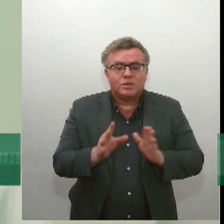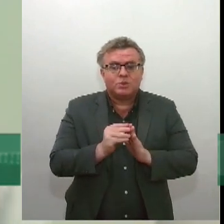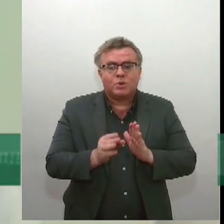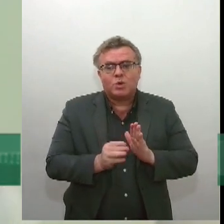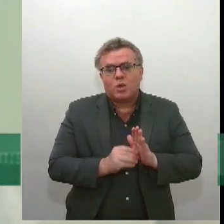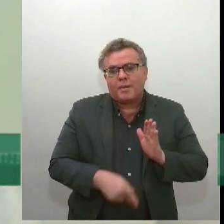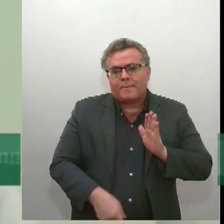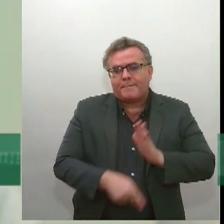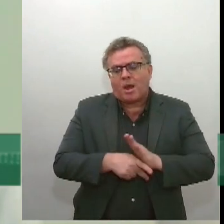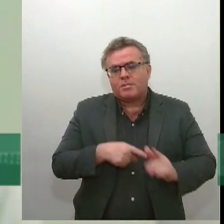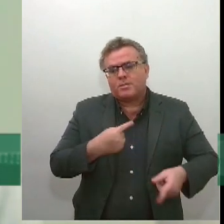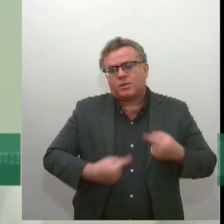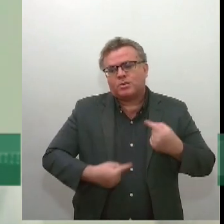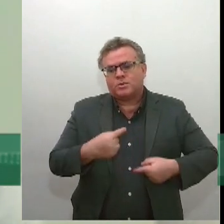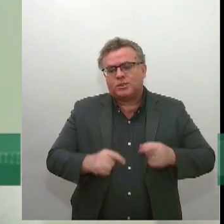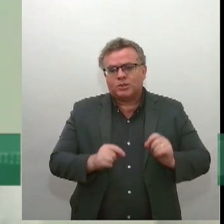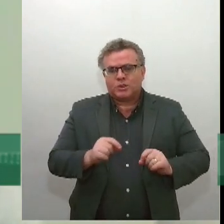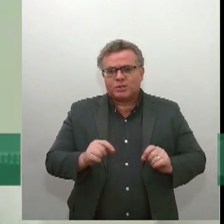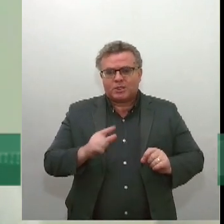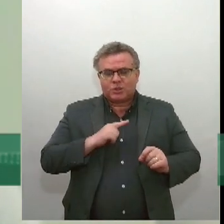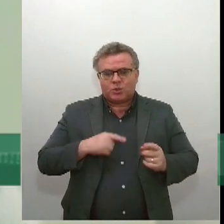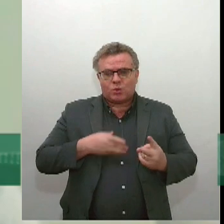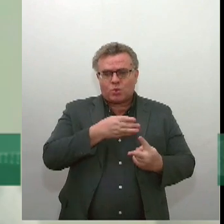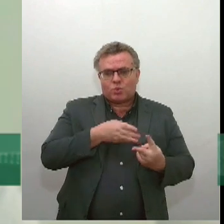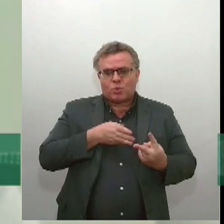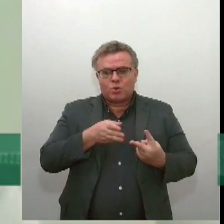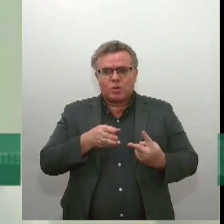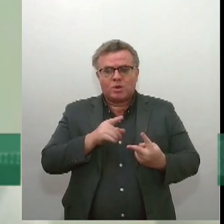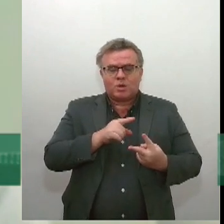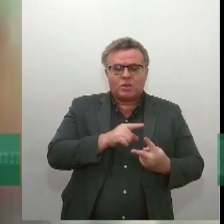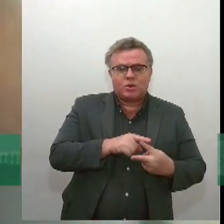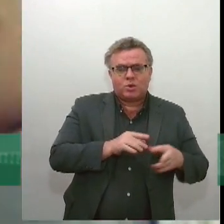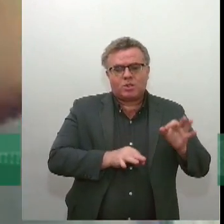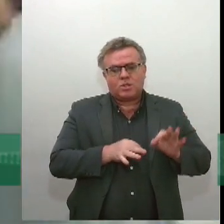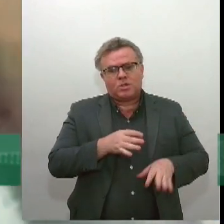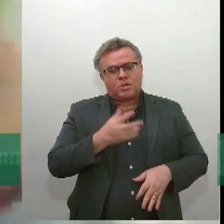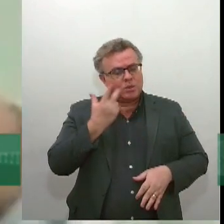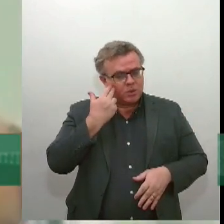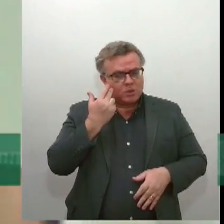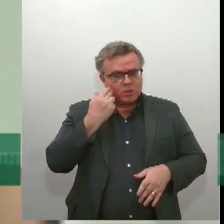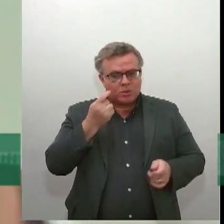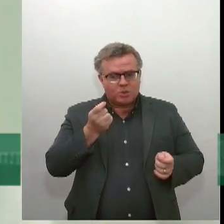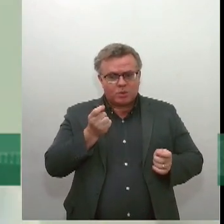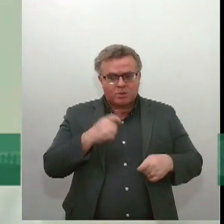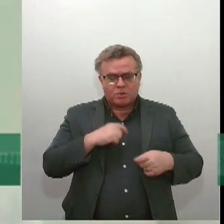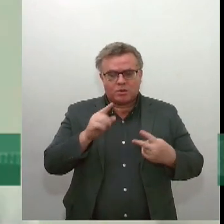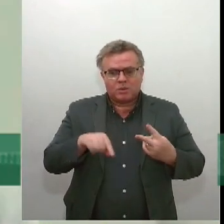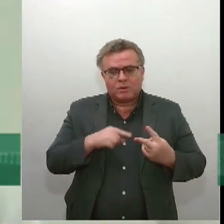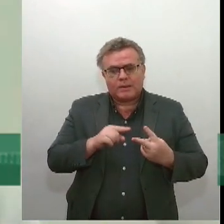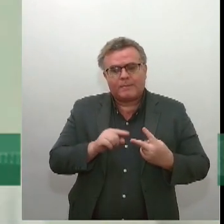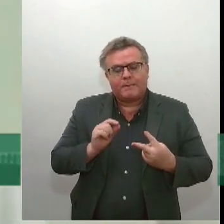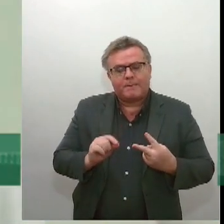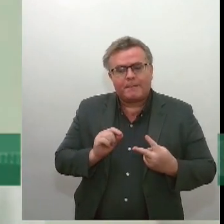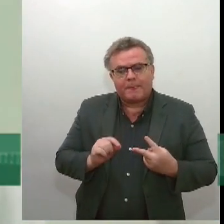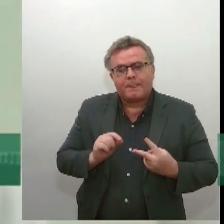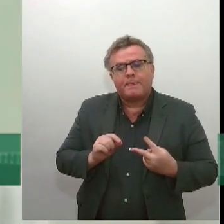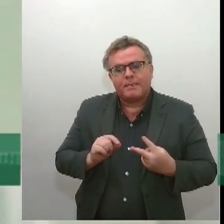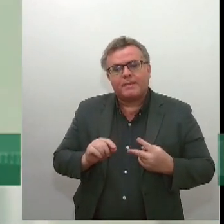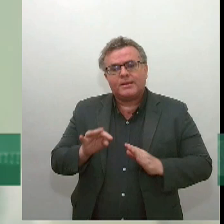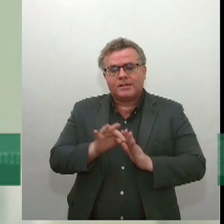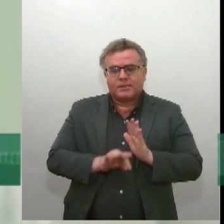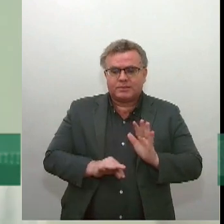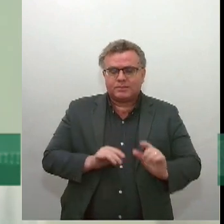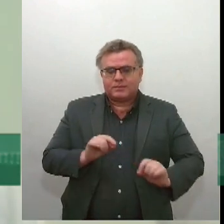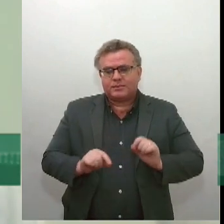Então, você tem duas dimensões, tem uma dimensão jurídica, normativa, que é o que, nós já estávamos vendo o texto aí da proposta, esse é o conteúdo